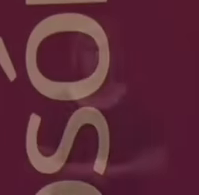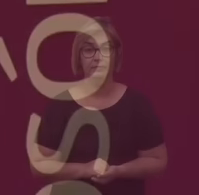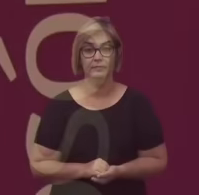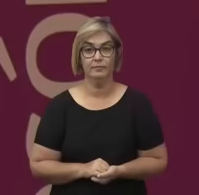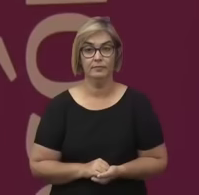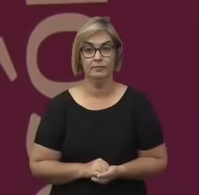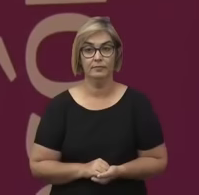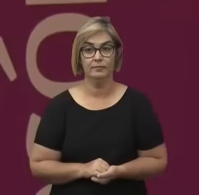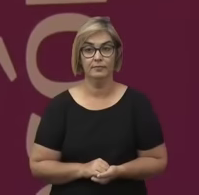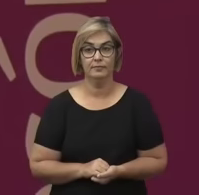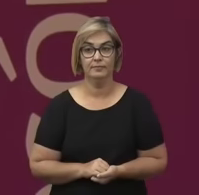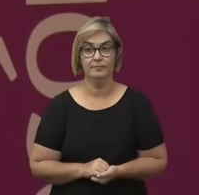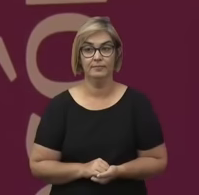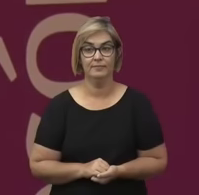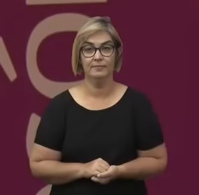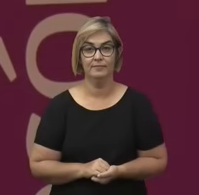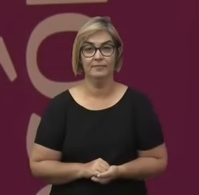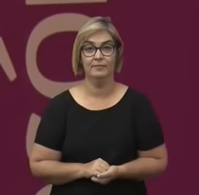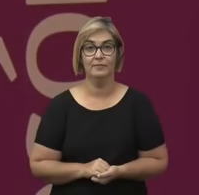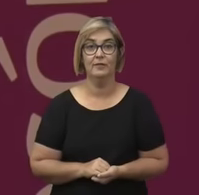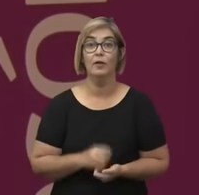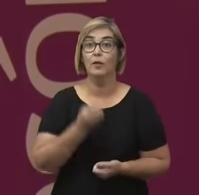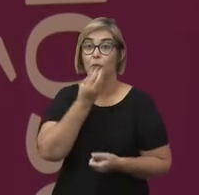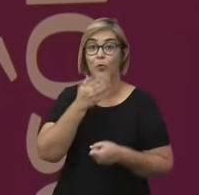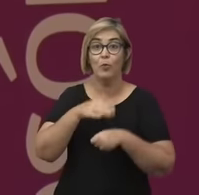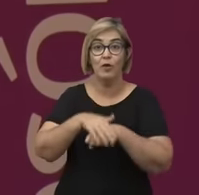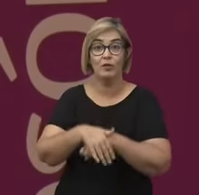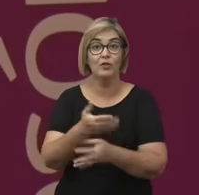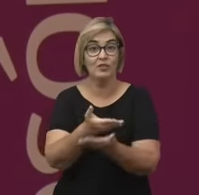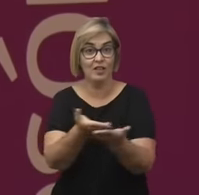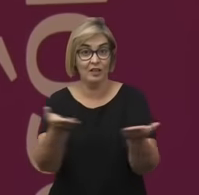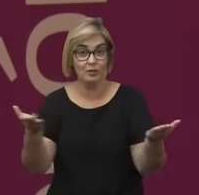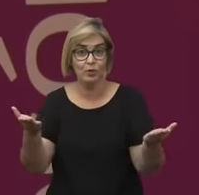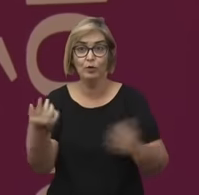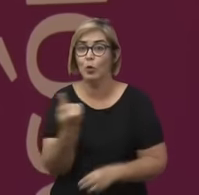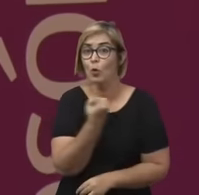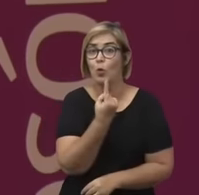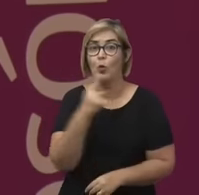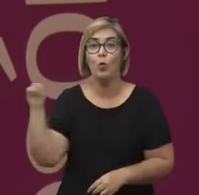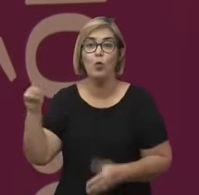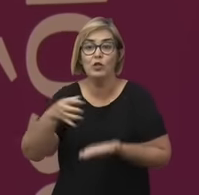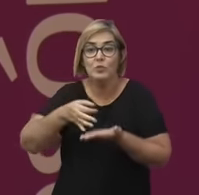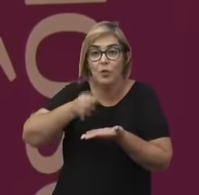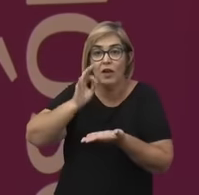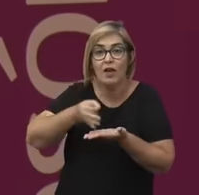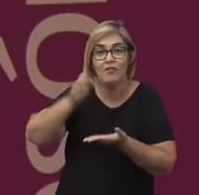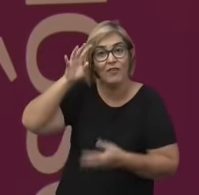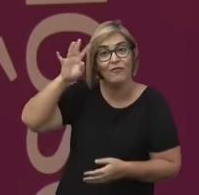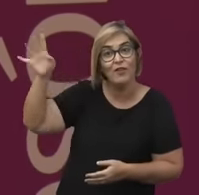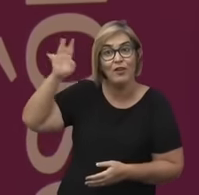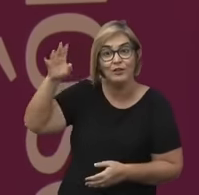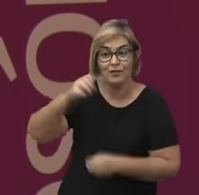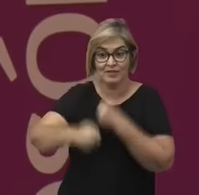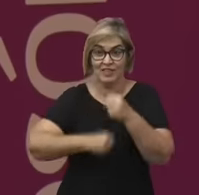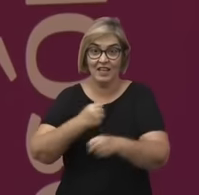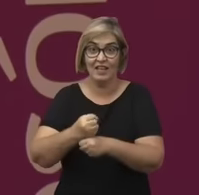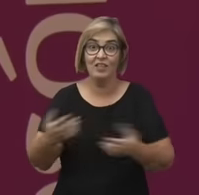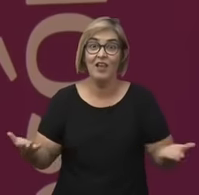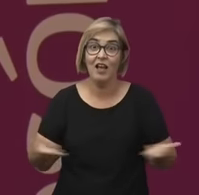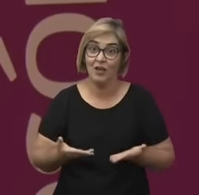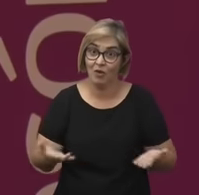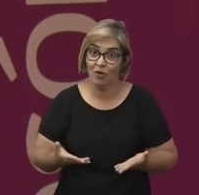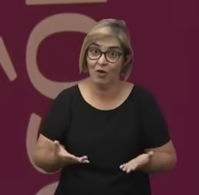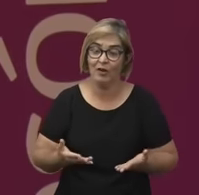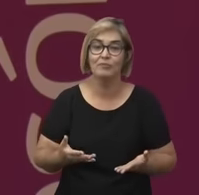a todos, sejam bem-vindos ao último Café Filosófico deste ano. Sejam bem-vindos todo mundo que está aqui em